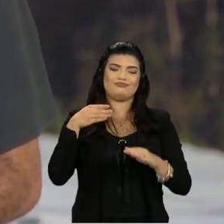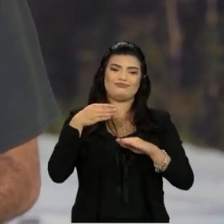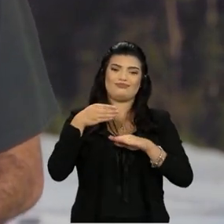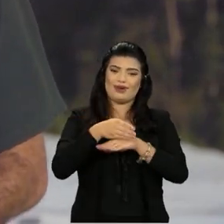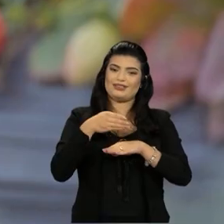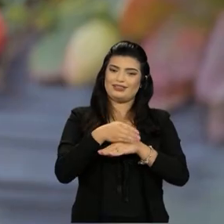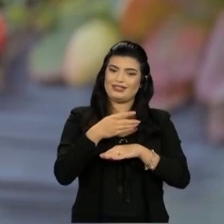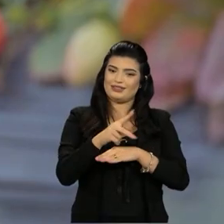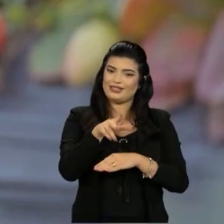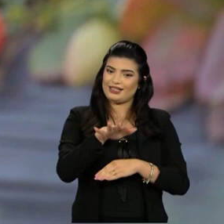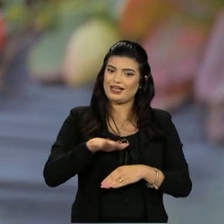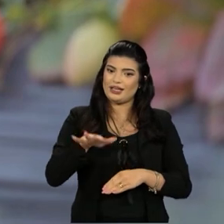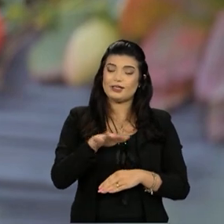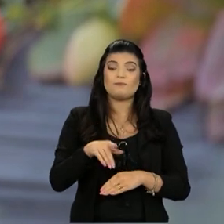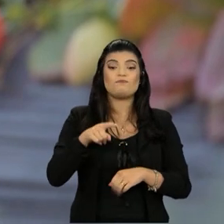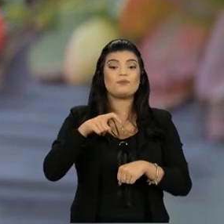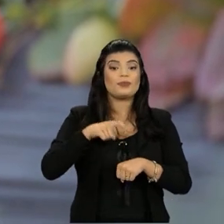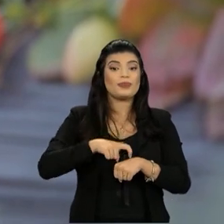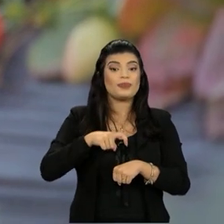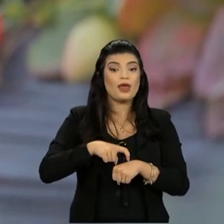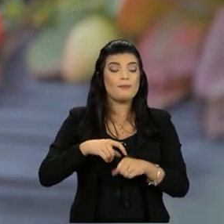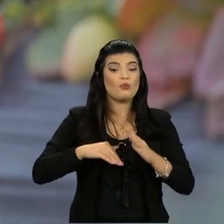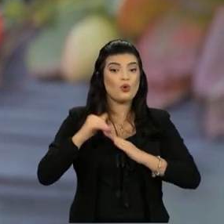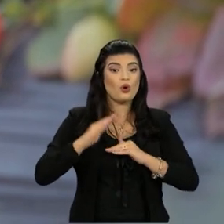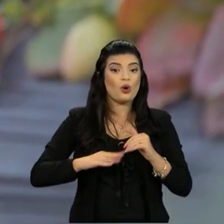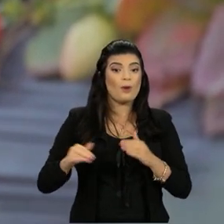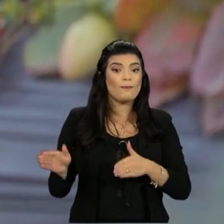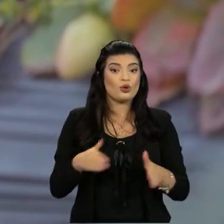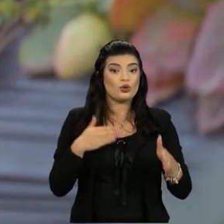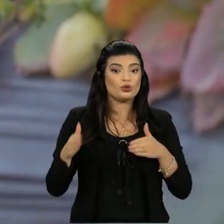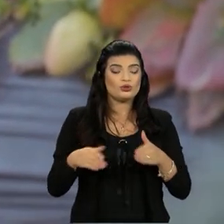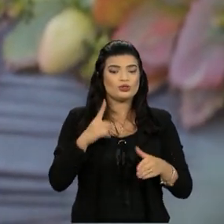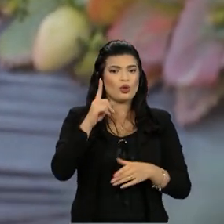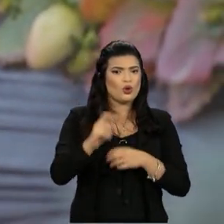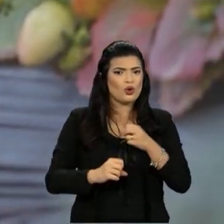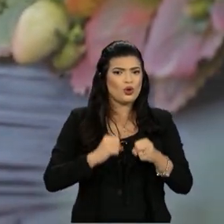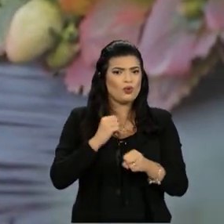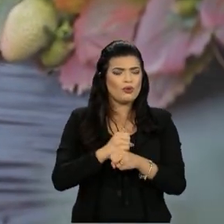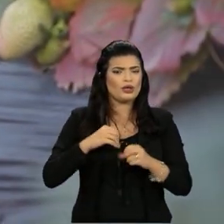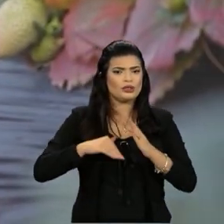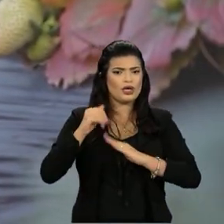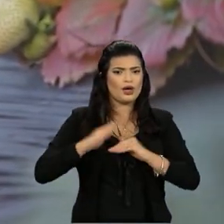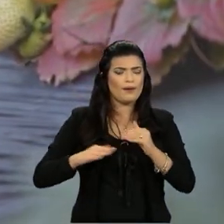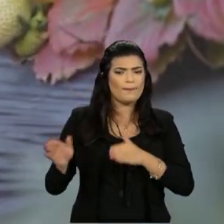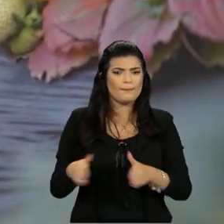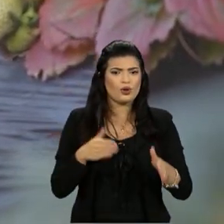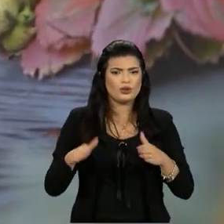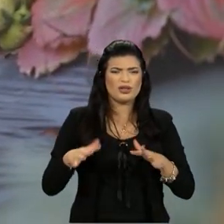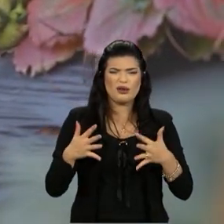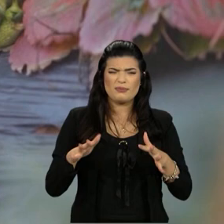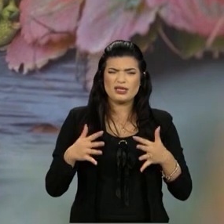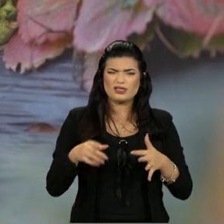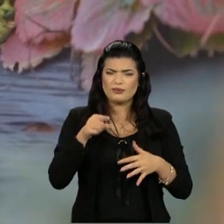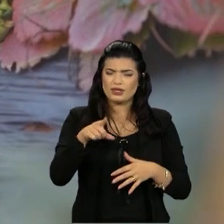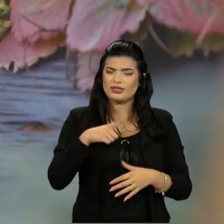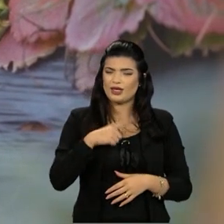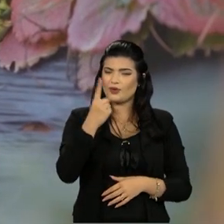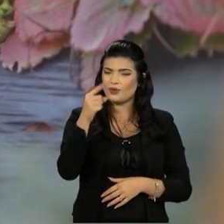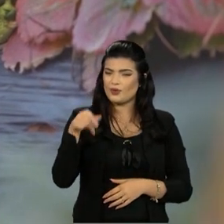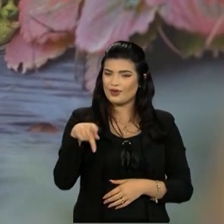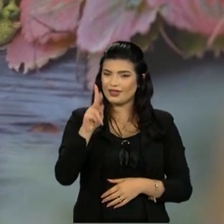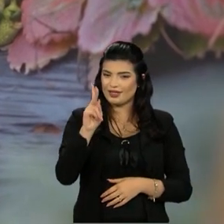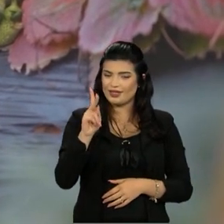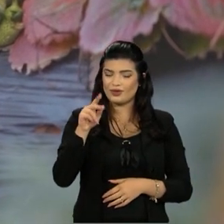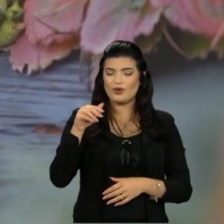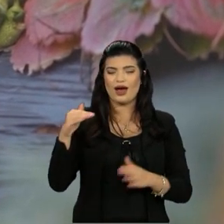parte. O tempo de produção de cada peltra passa um ano e a produtividade média na lavoura é de 1 kg